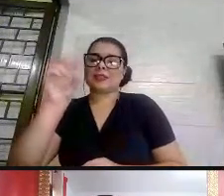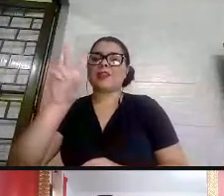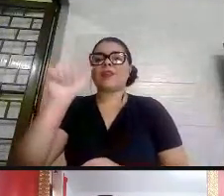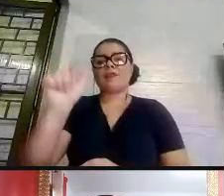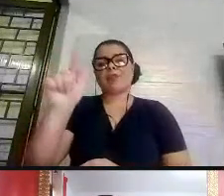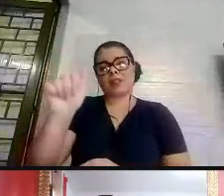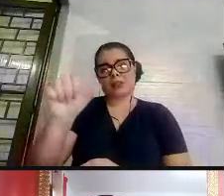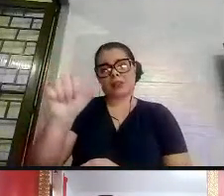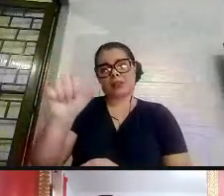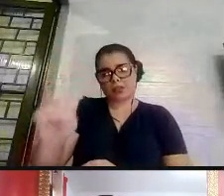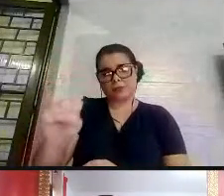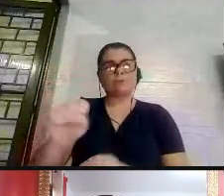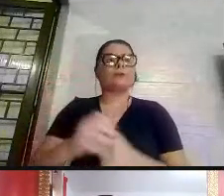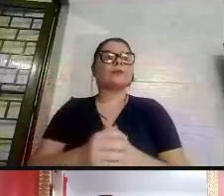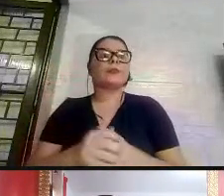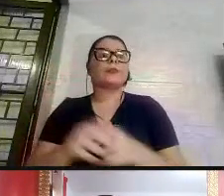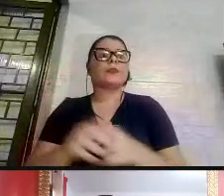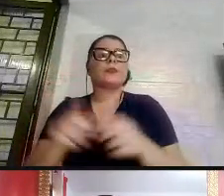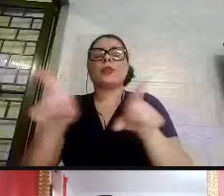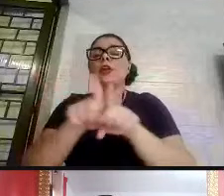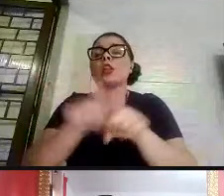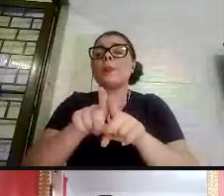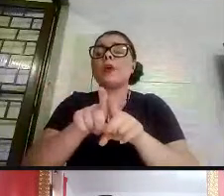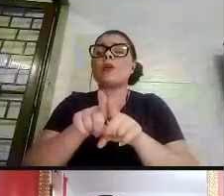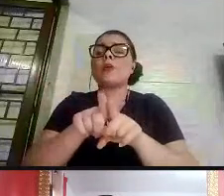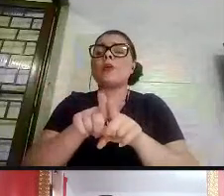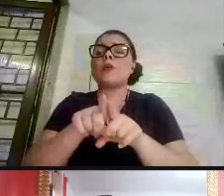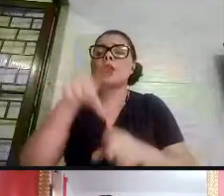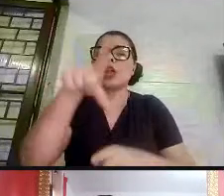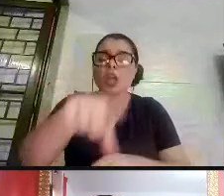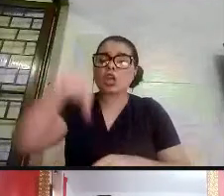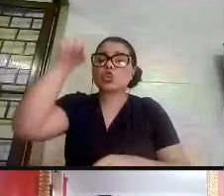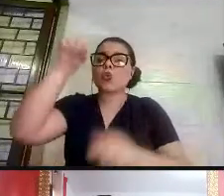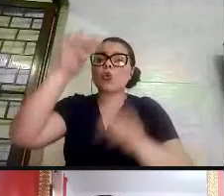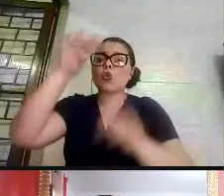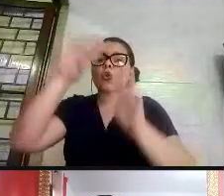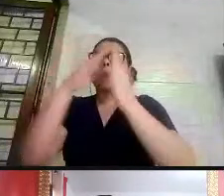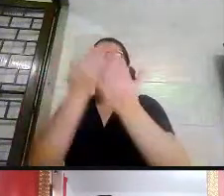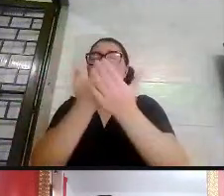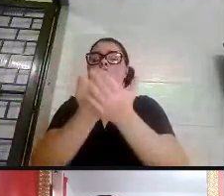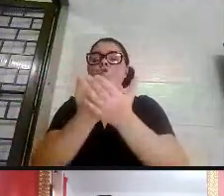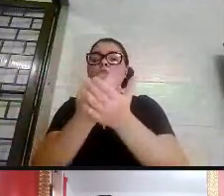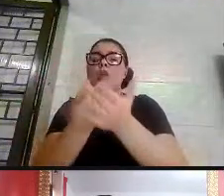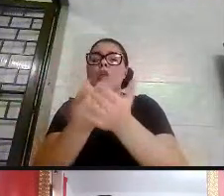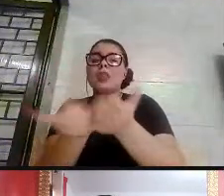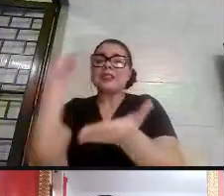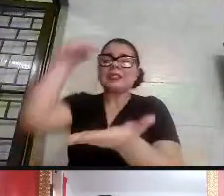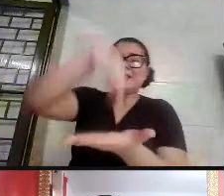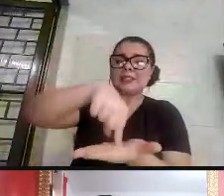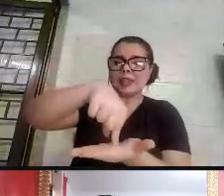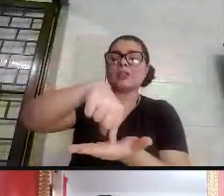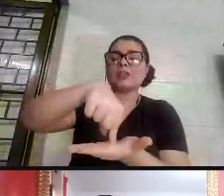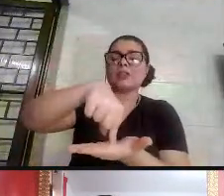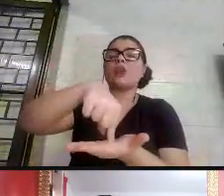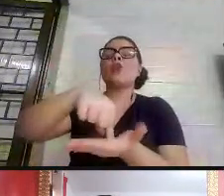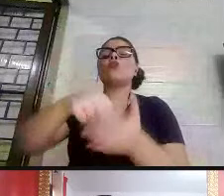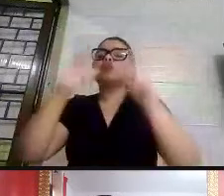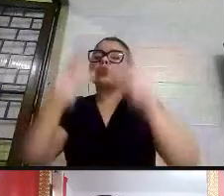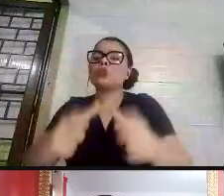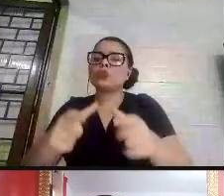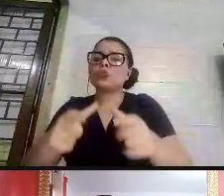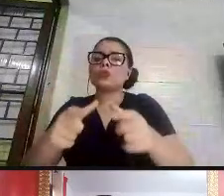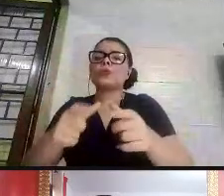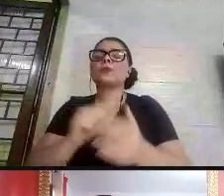escolhe uma escola centralizada, uma escola em um local comum, que foi